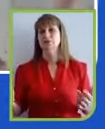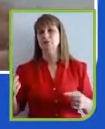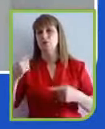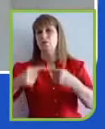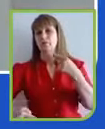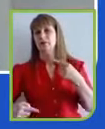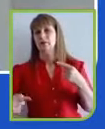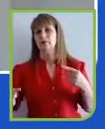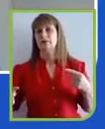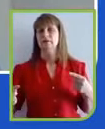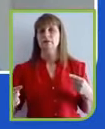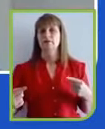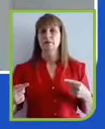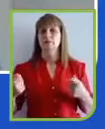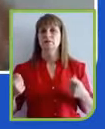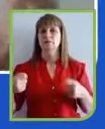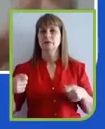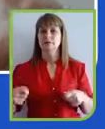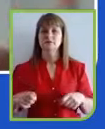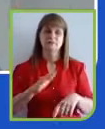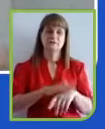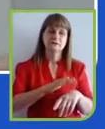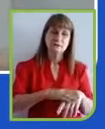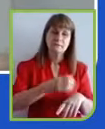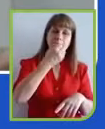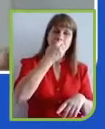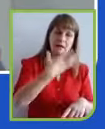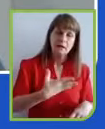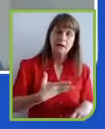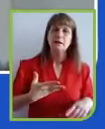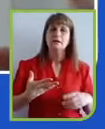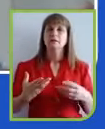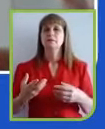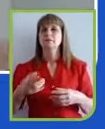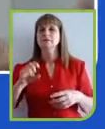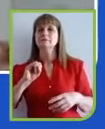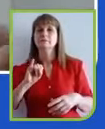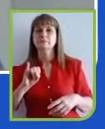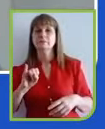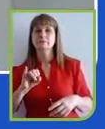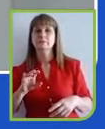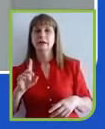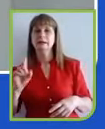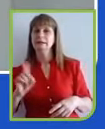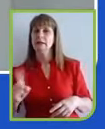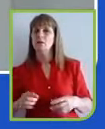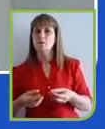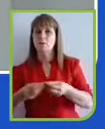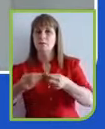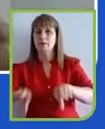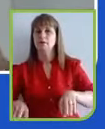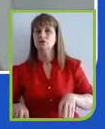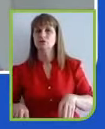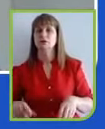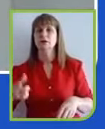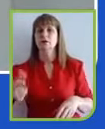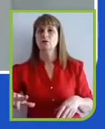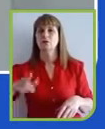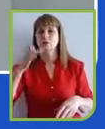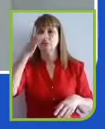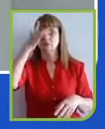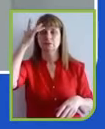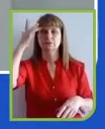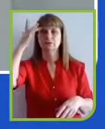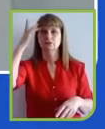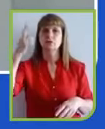fazer o mal, para nenhum dos outros. Então, tem que controlar o risco, tem que gerenciar adequadamente os riscos, e, ao mesmo tempo, ver onde